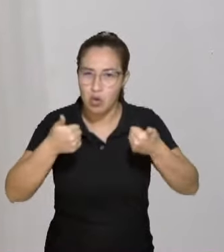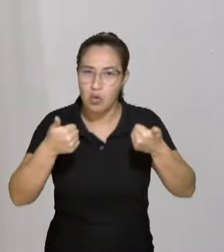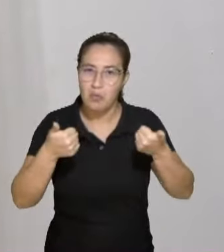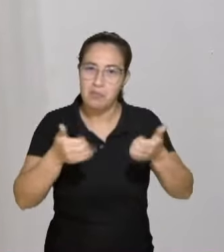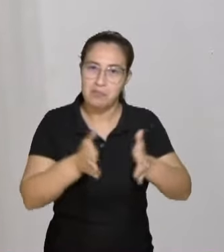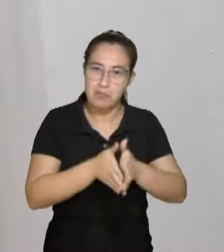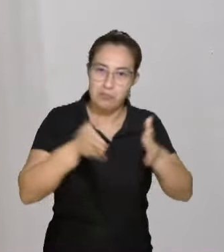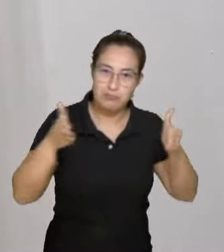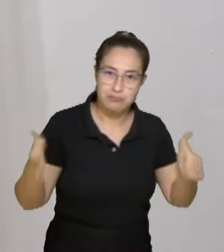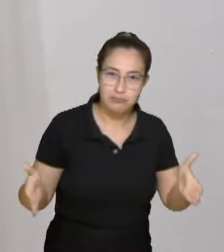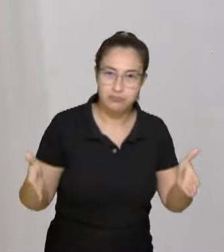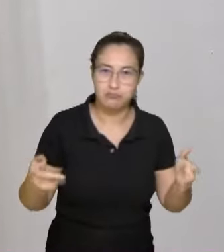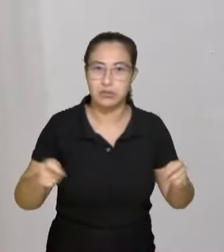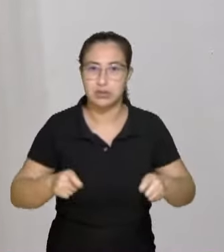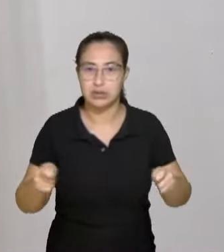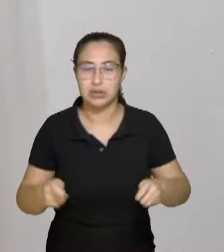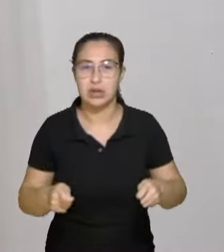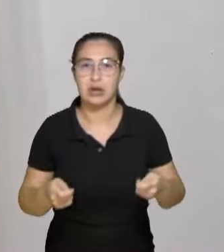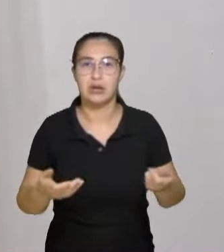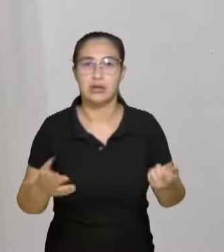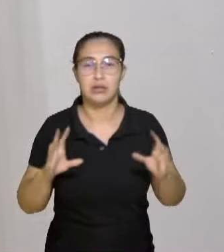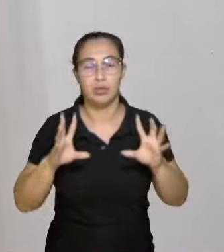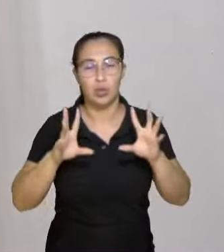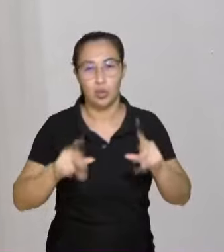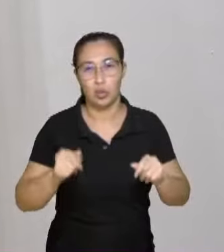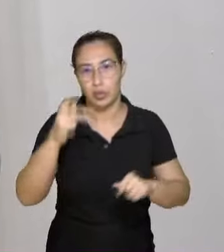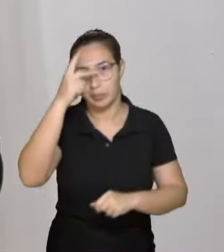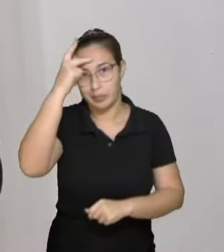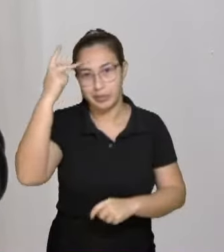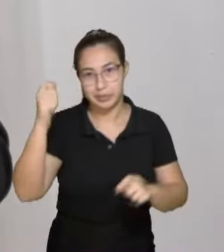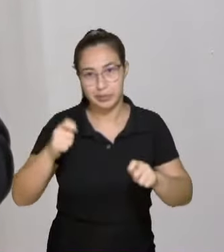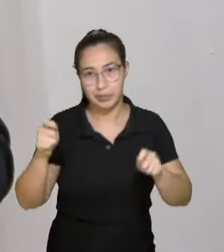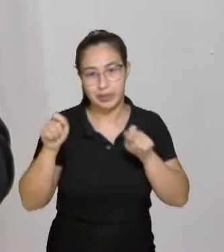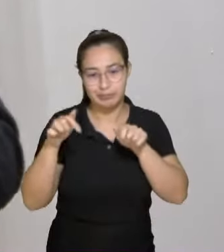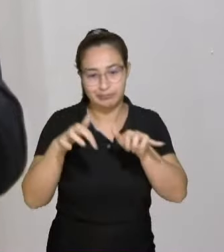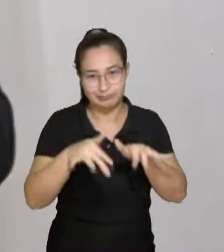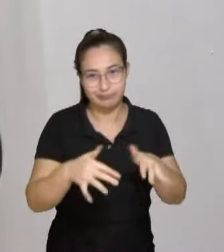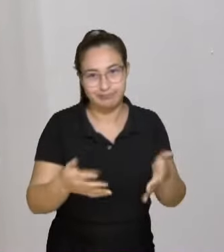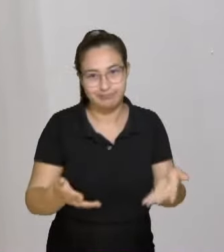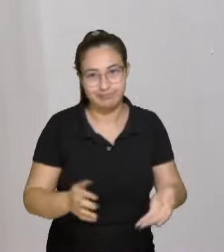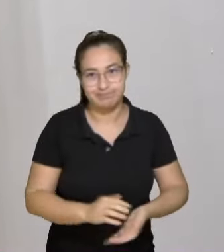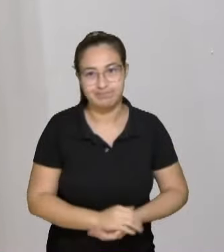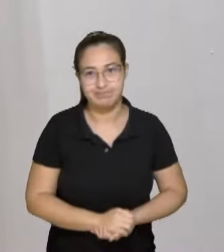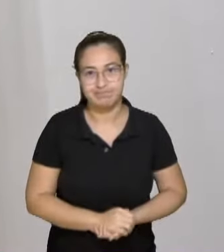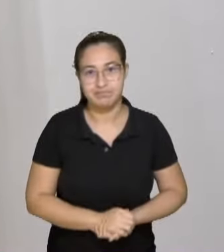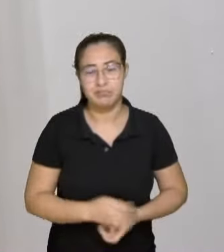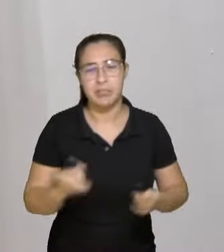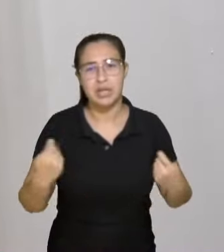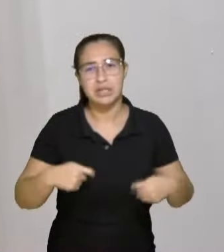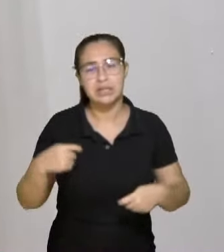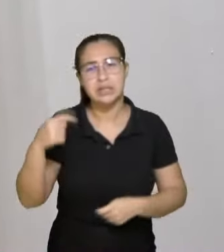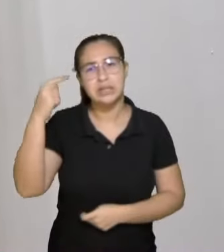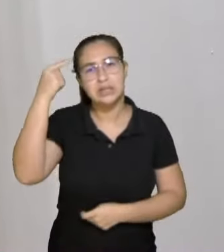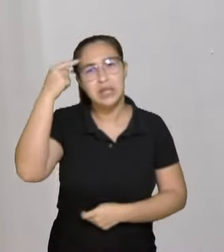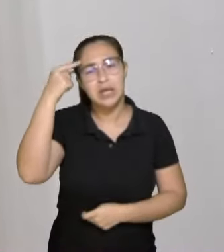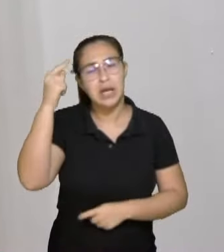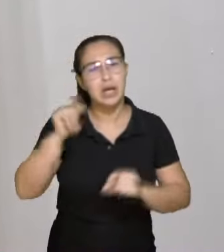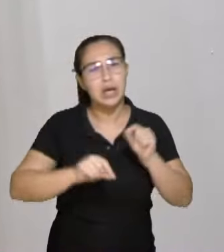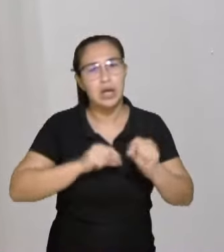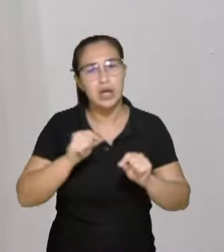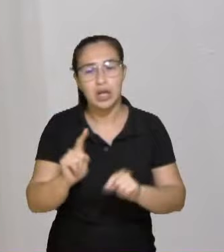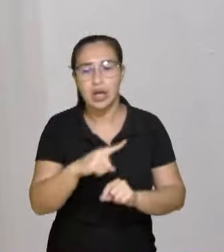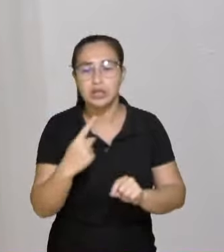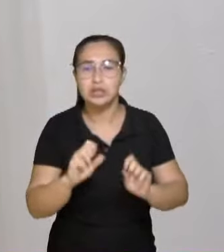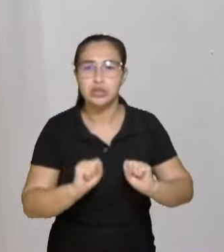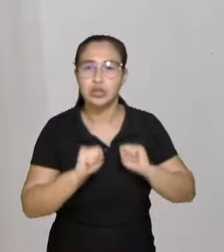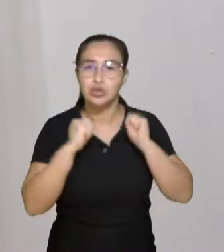possa acolher toda essa demanda necessária. É preciso que se conscientize também, nós somos defensores